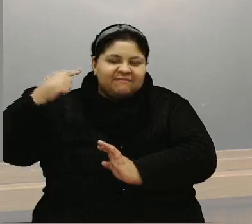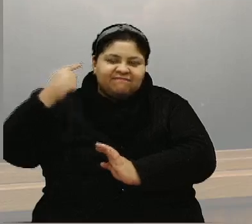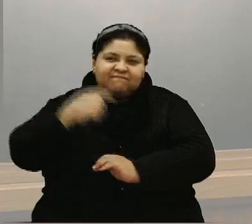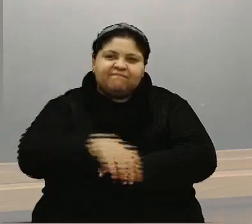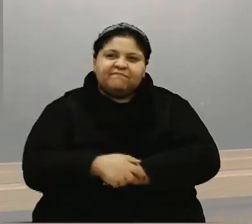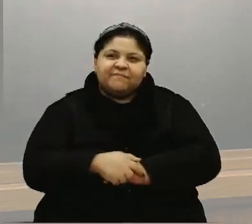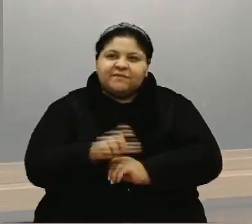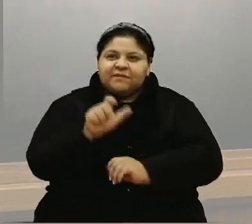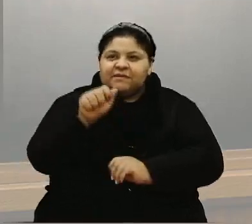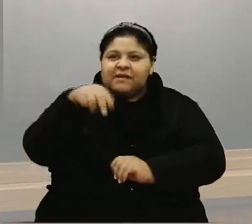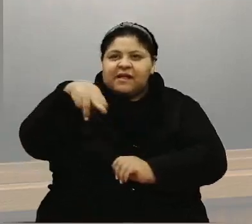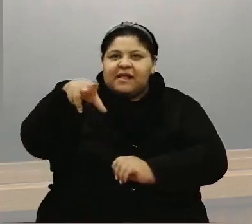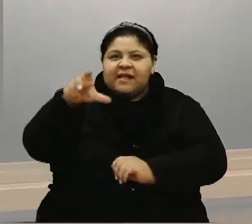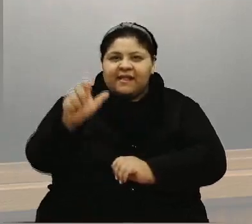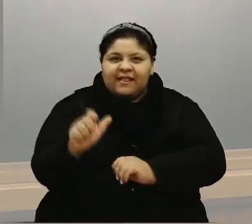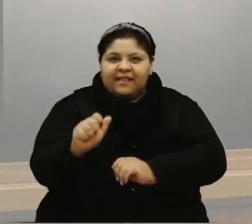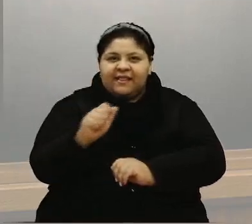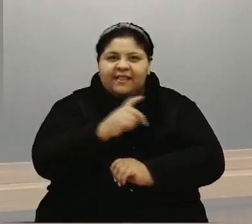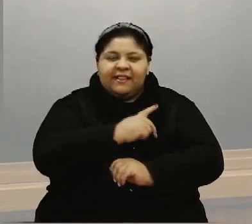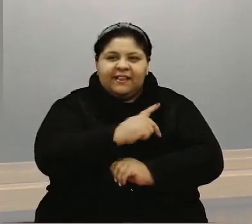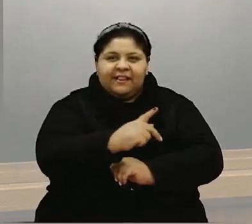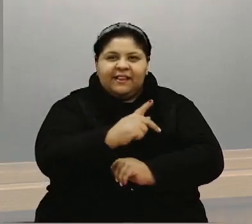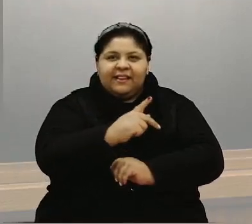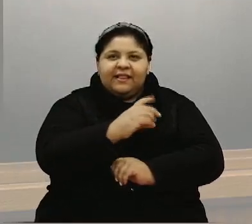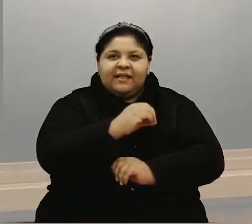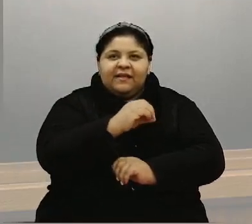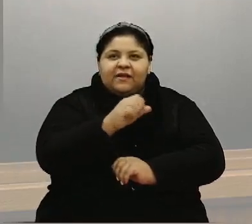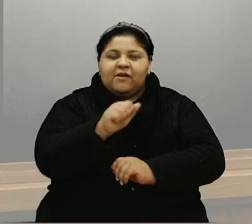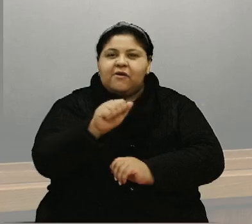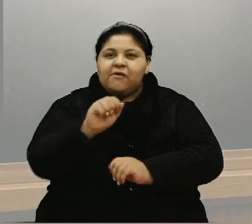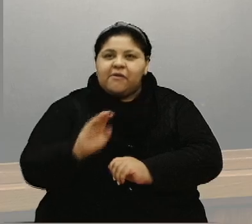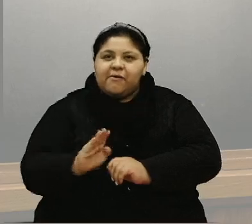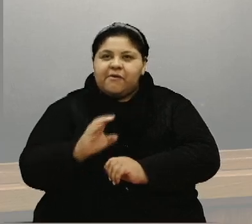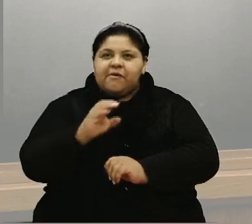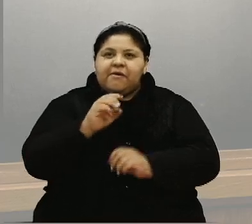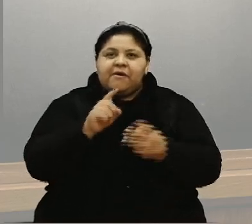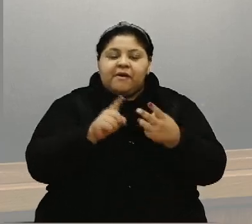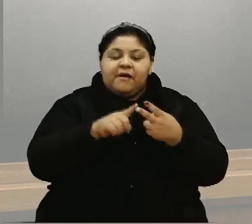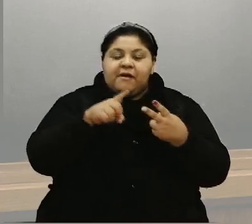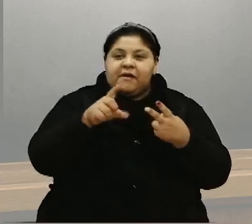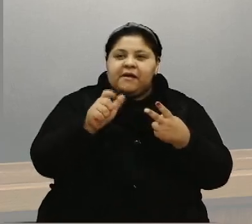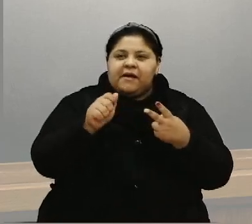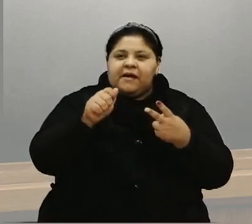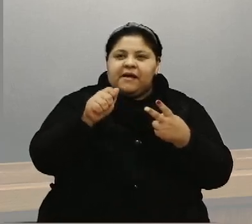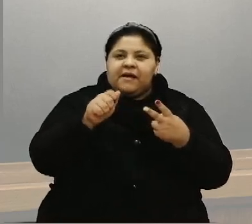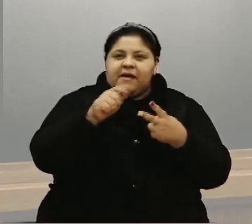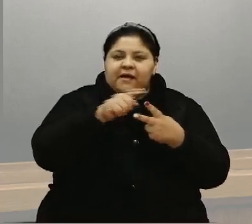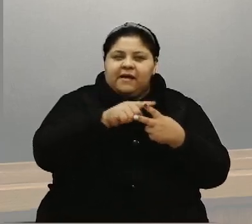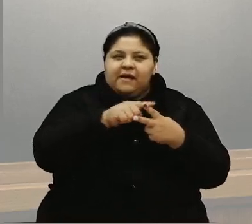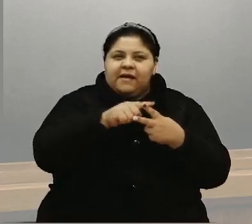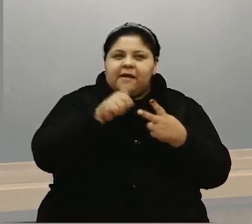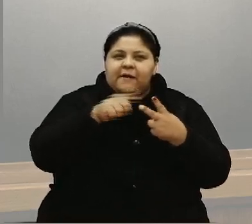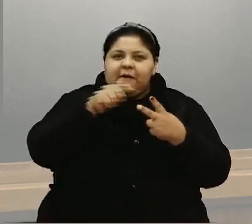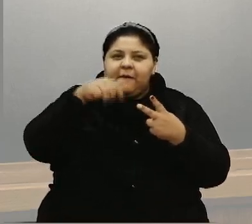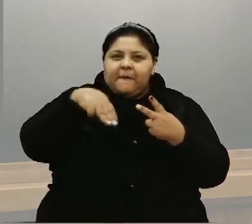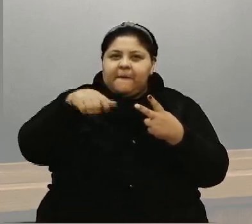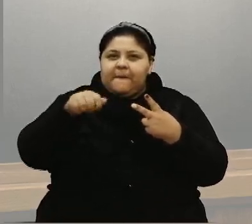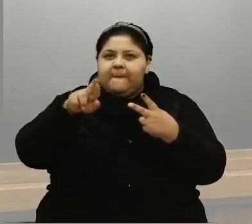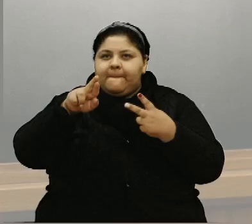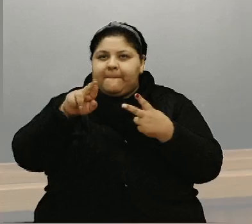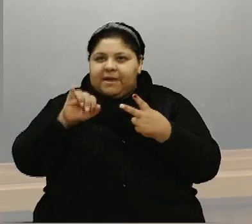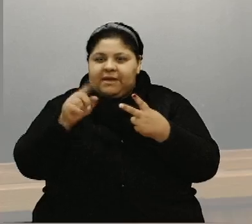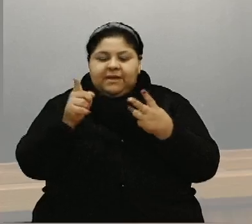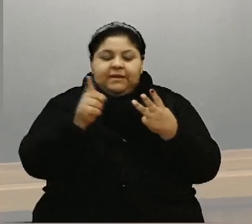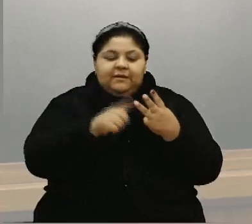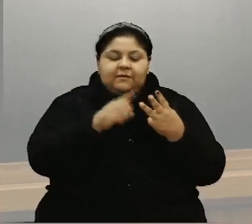a Ana, né, que é a presidenta da OAB, a Mari, Cíntia, que a gente já se conhece há algum tempo. Eu acho que o trabalho, né,